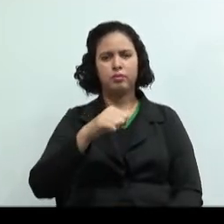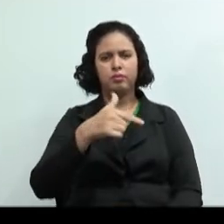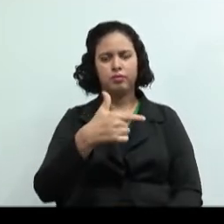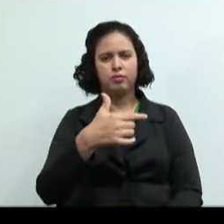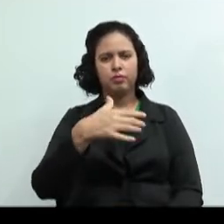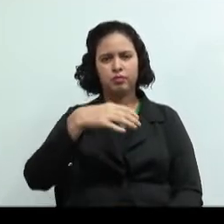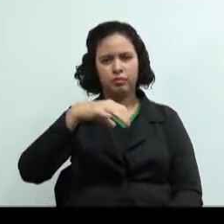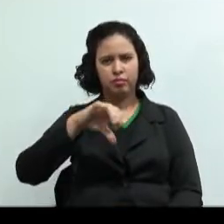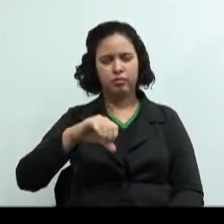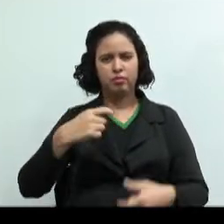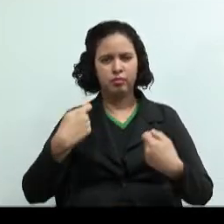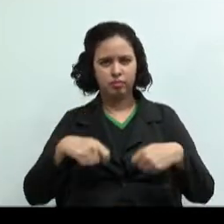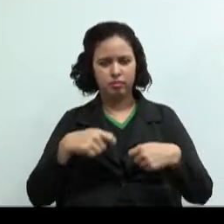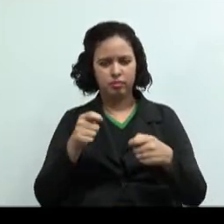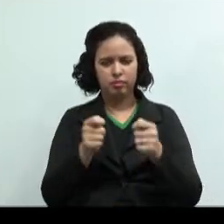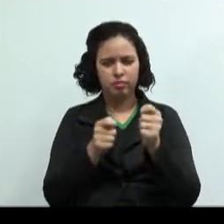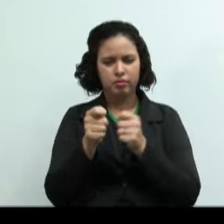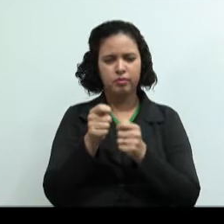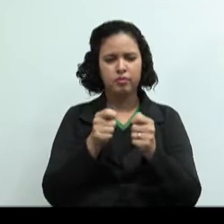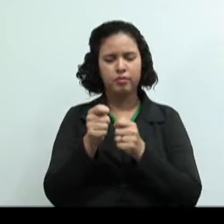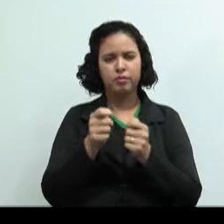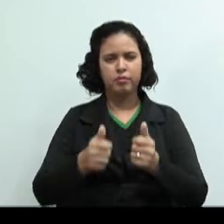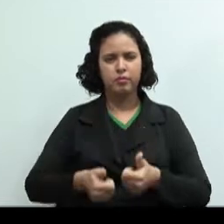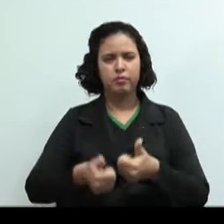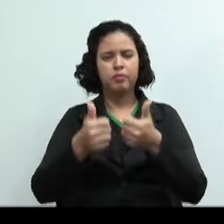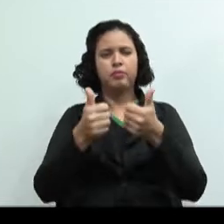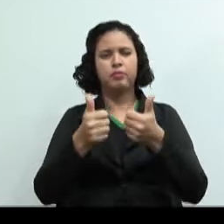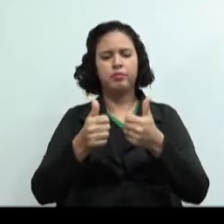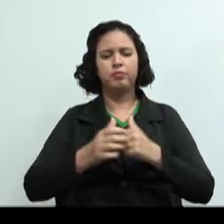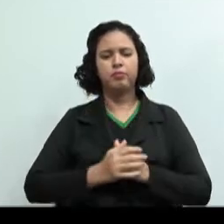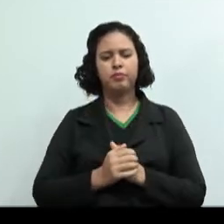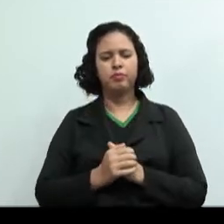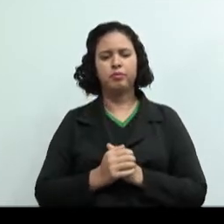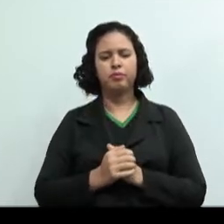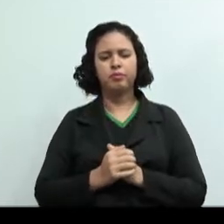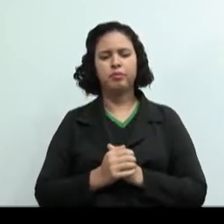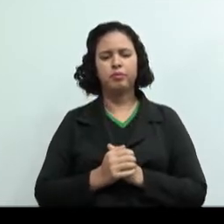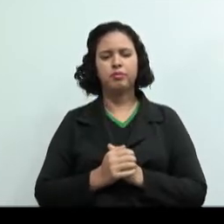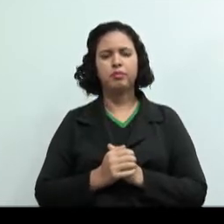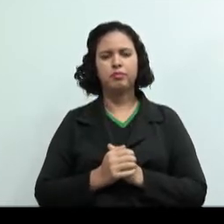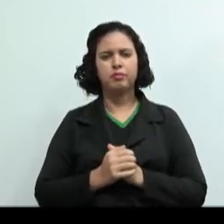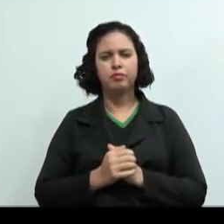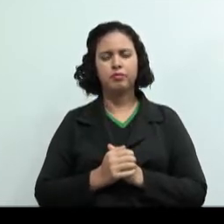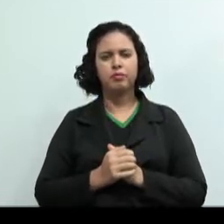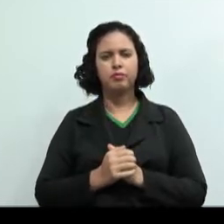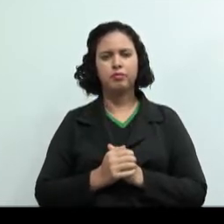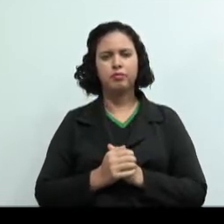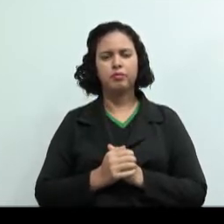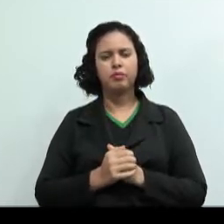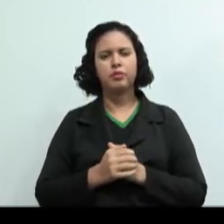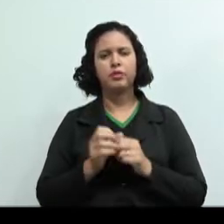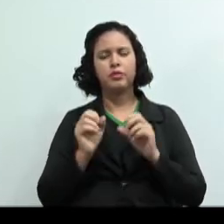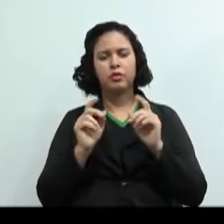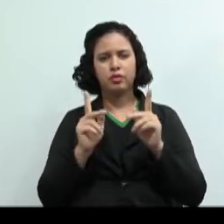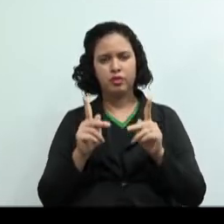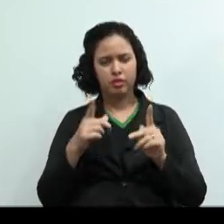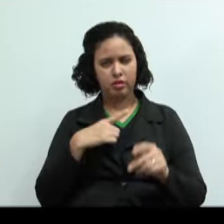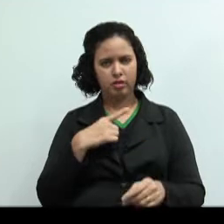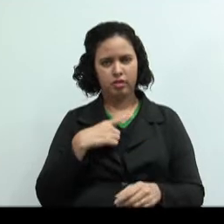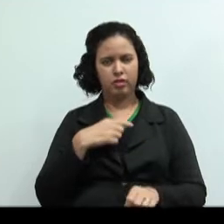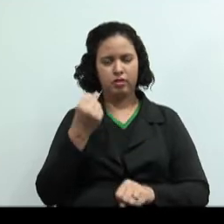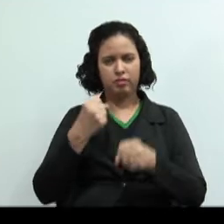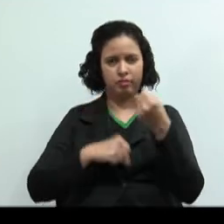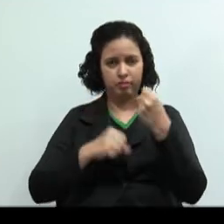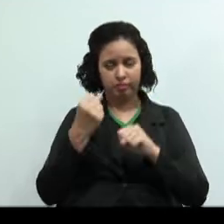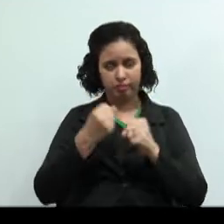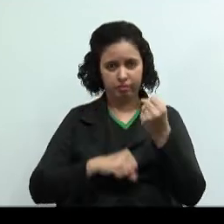nos controles, nos controles, necessidade de seus controles. Ok. Então, nós temos aqui a Revolução Industrial,